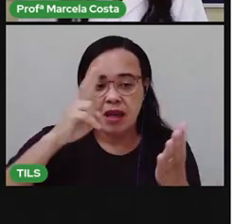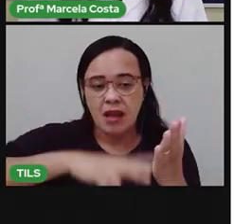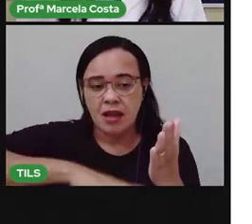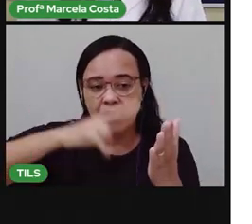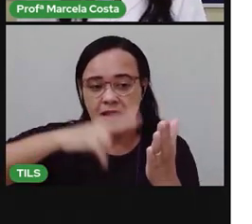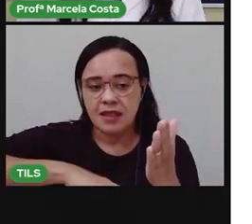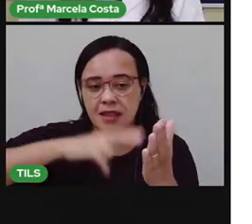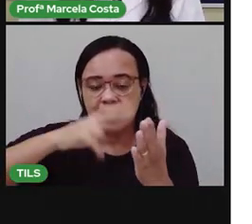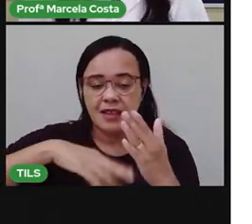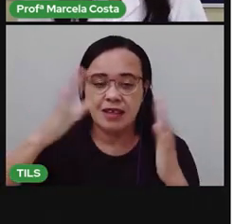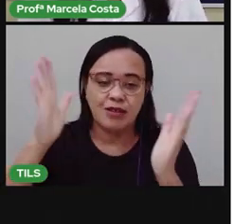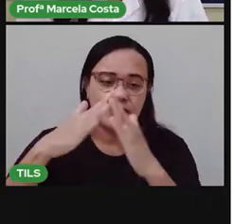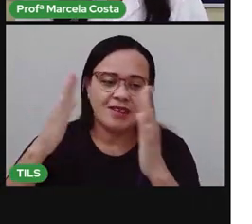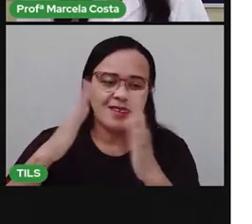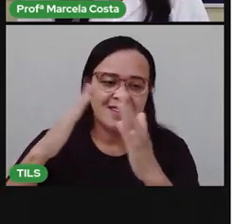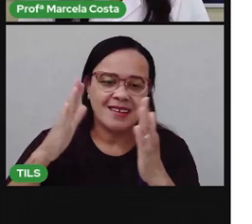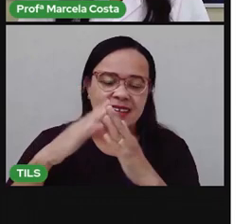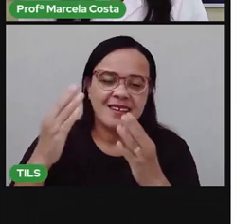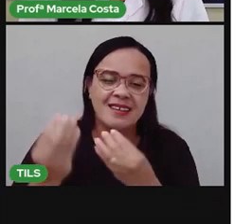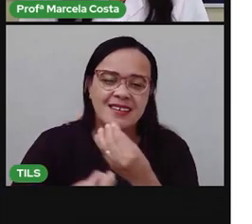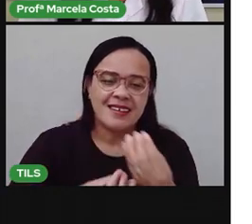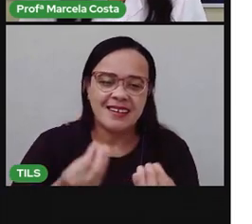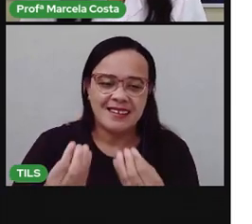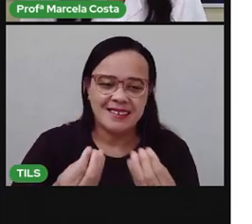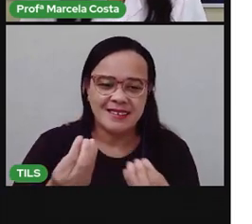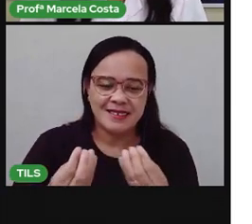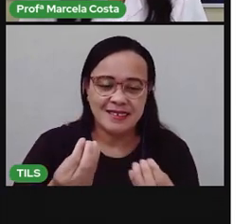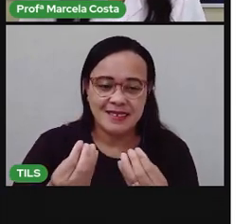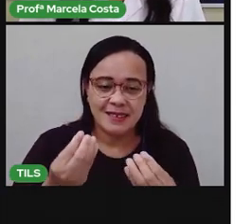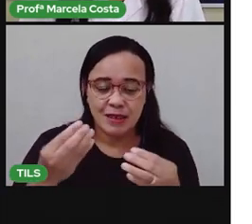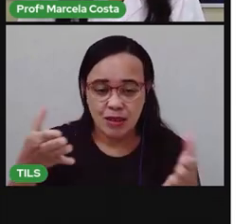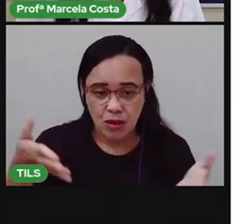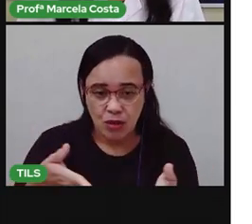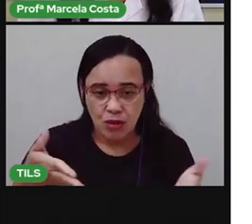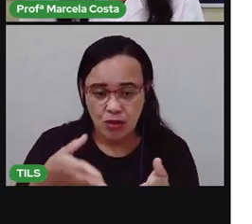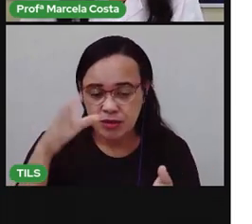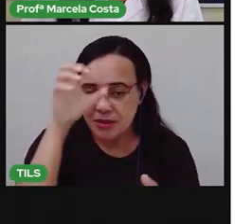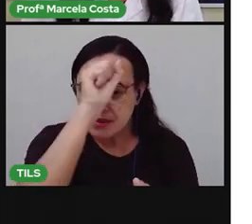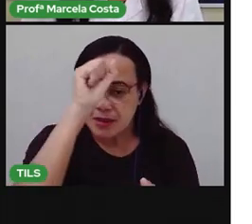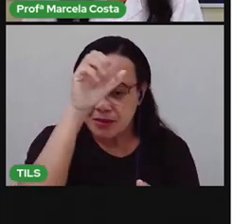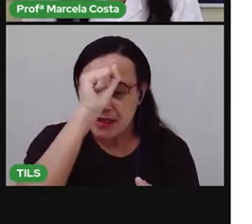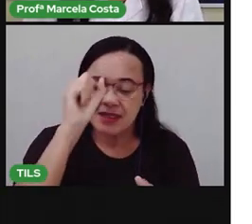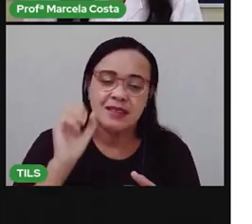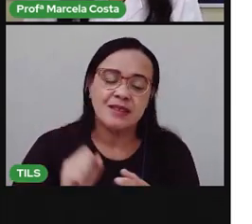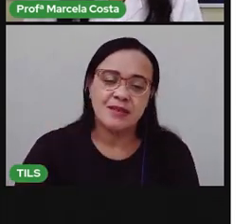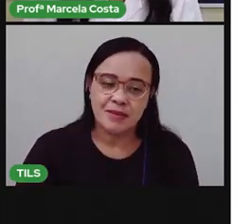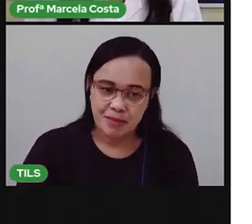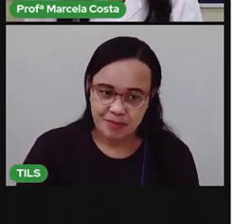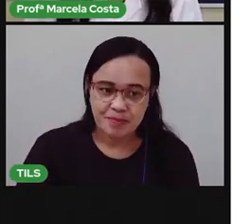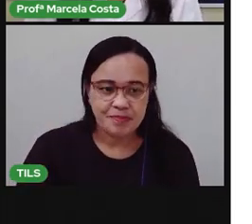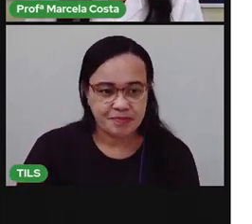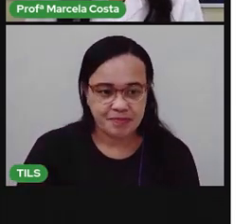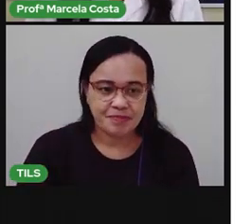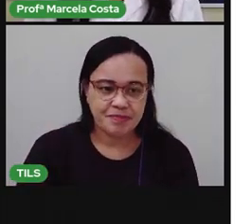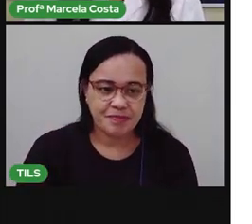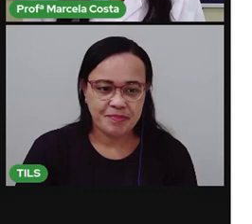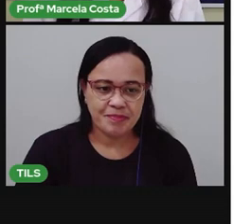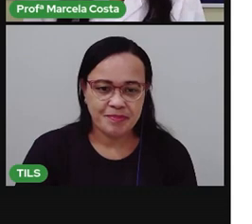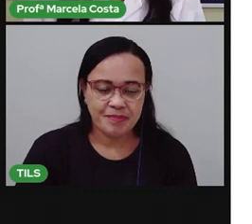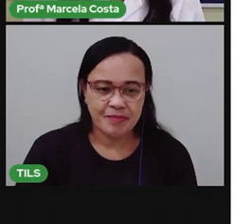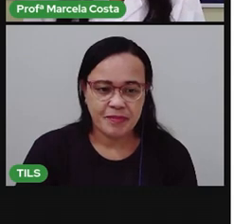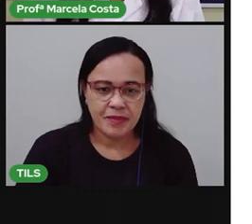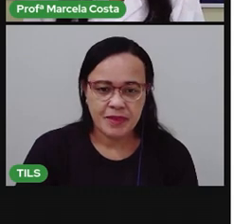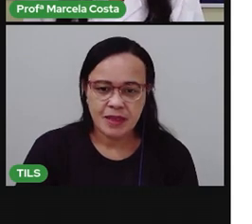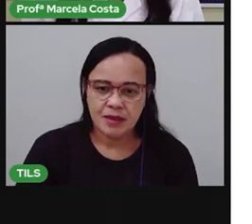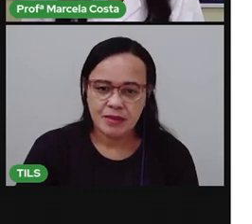Com essa aula, crianças, vocês vão aprender, vocês vão aprender a